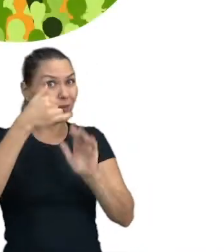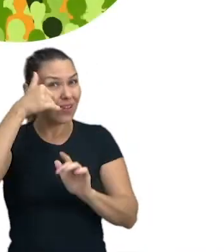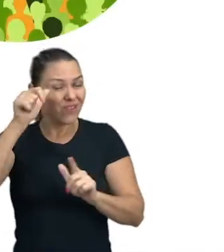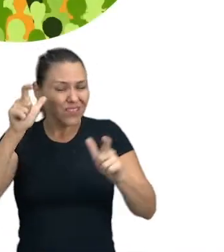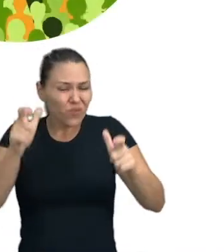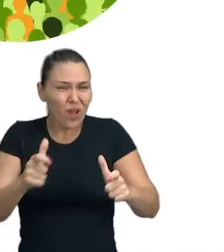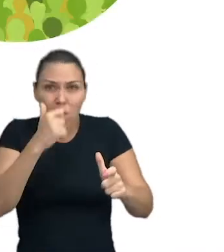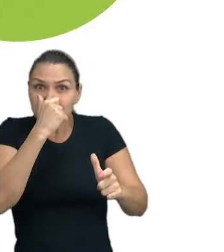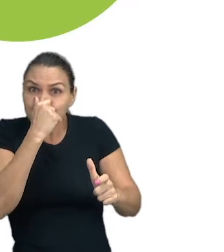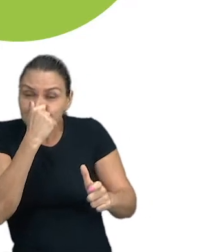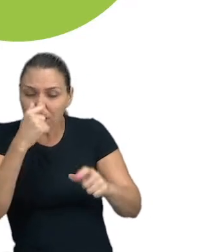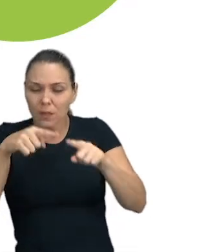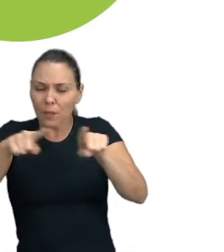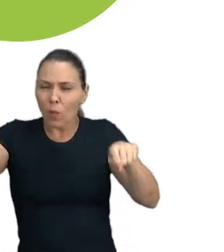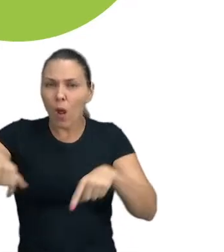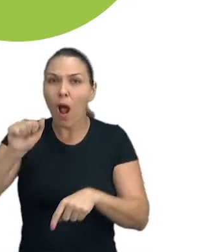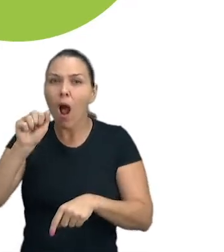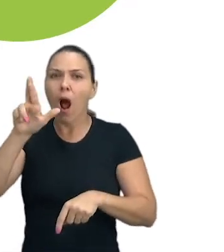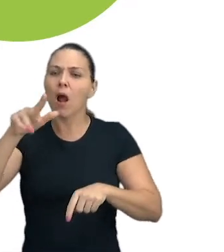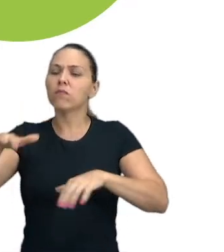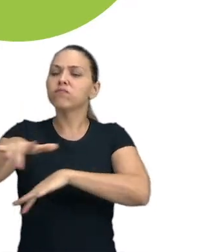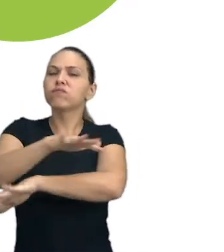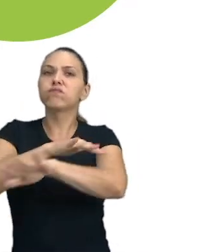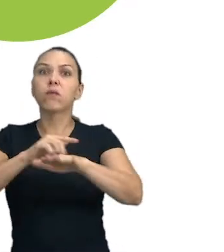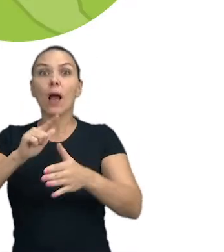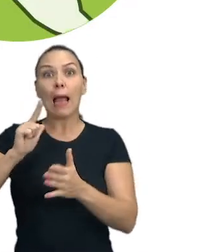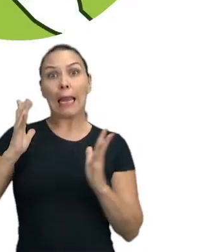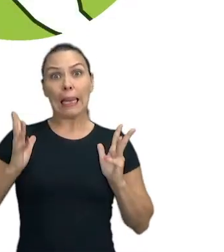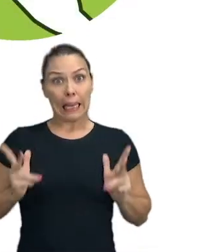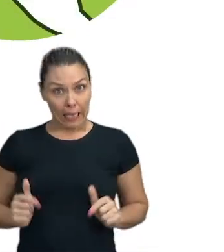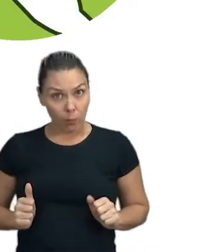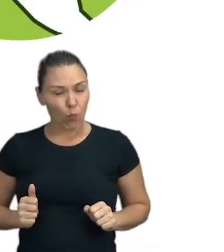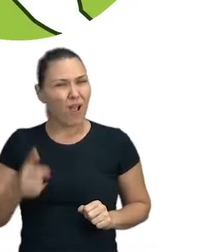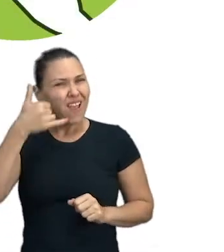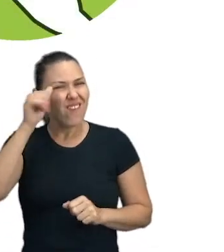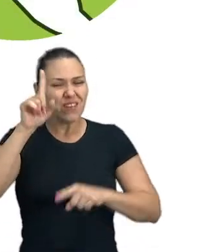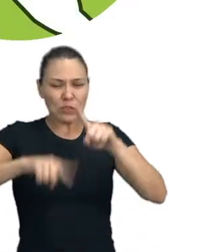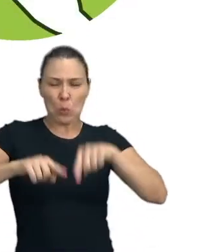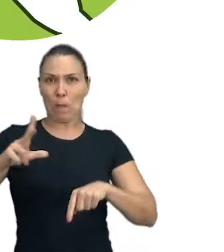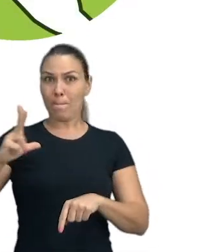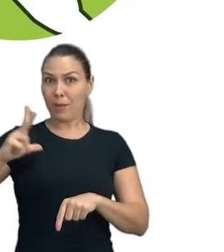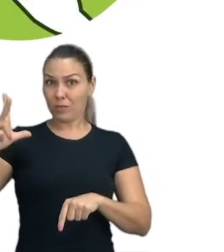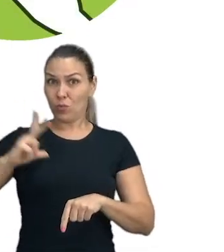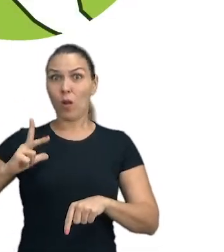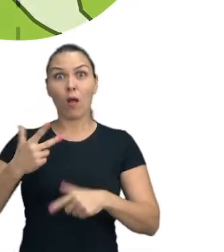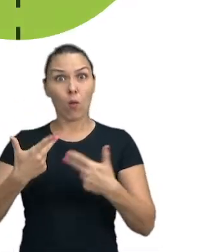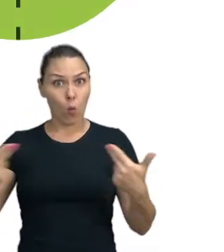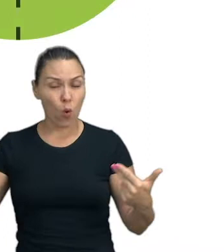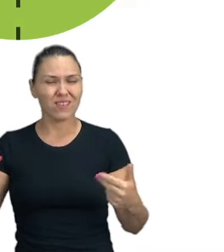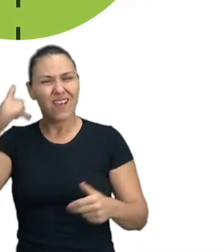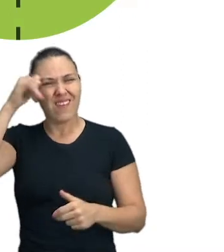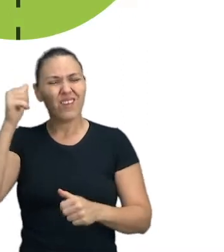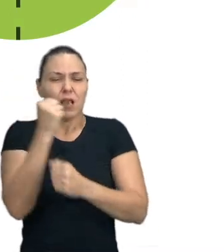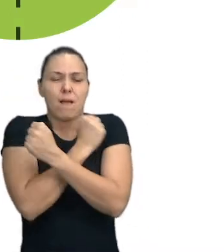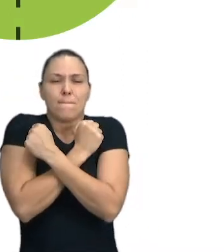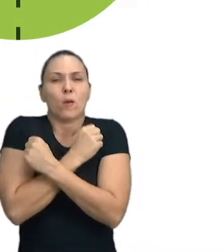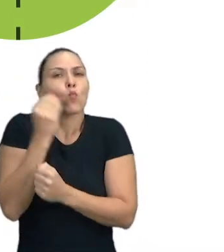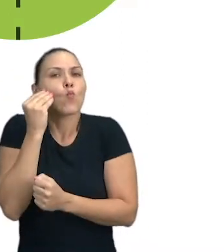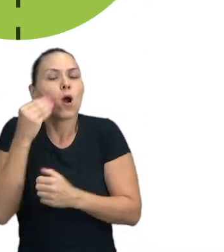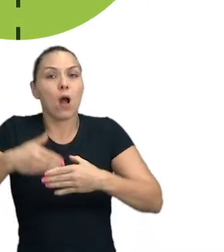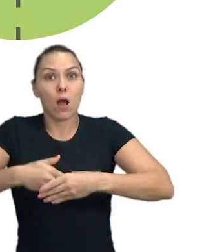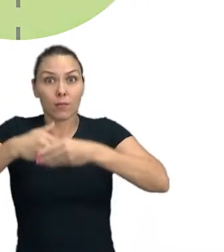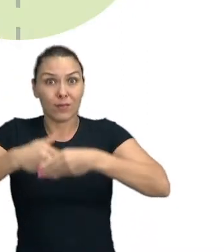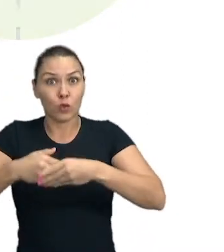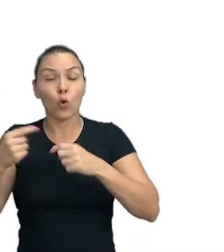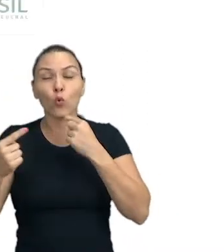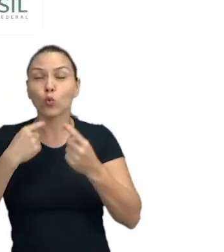Evite aglomerações e mantenha os ambientes limpos e ventilados. Não compartilhe objetos de uso pessoal. Evite abraços, beijos e